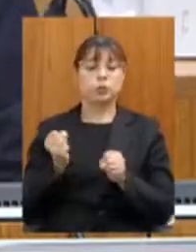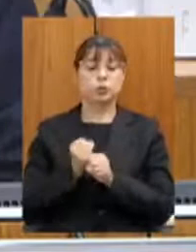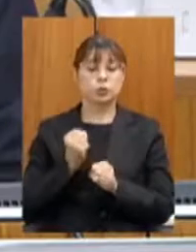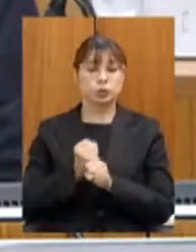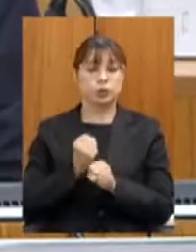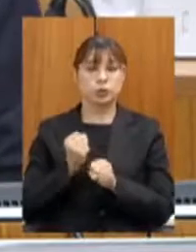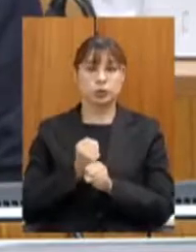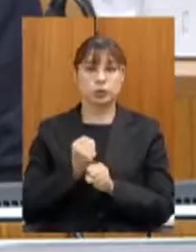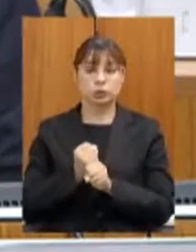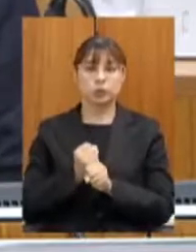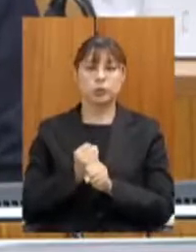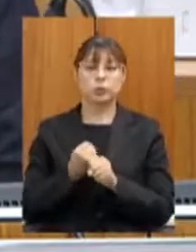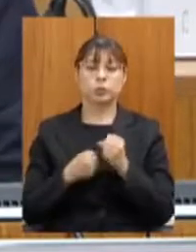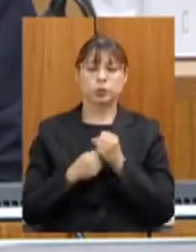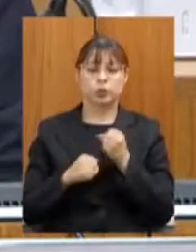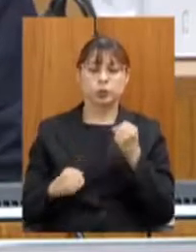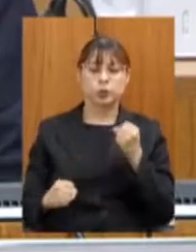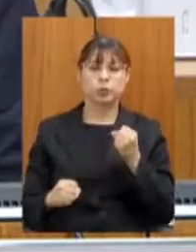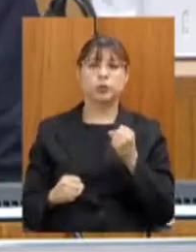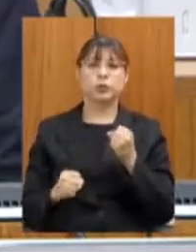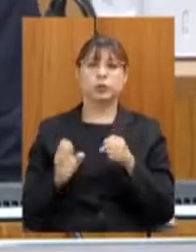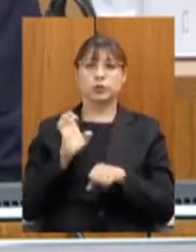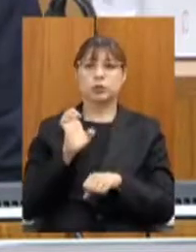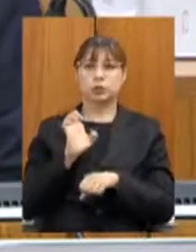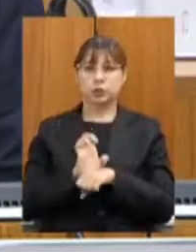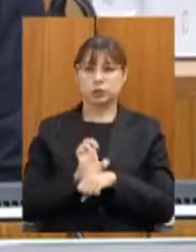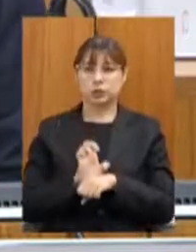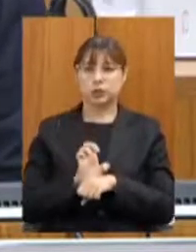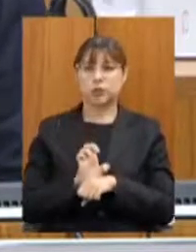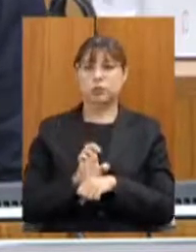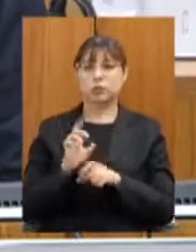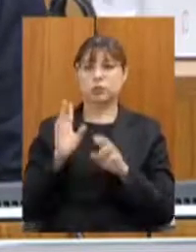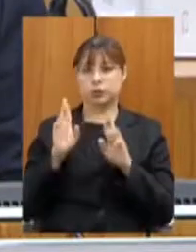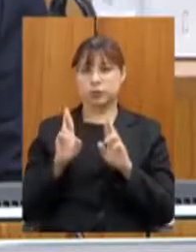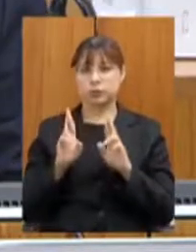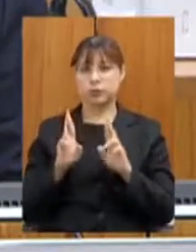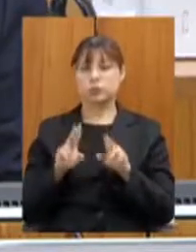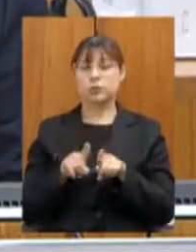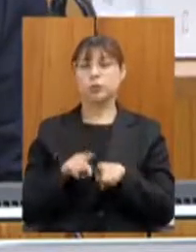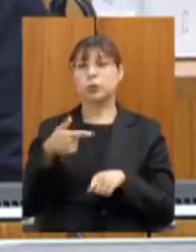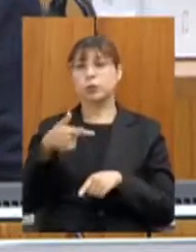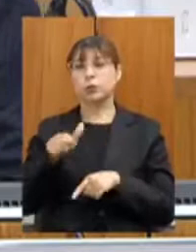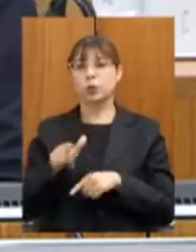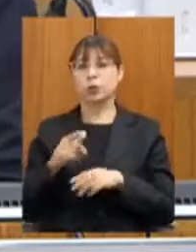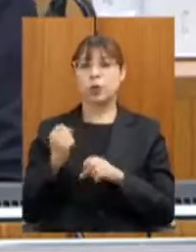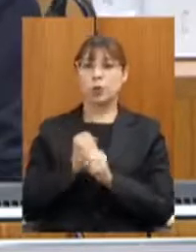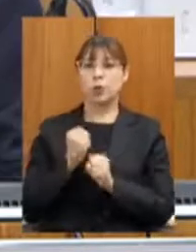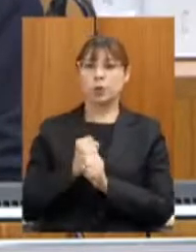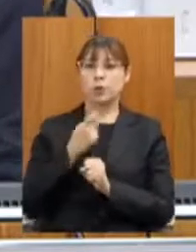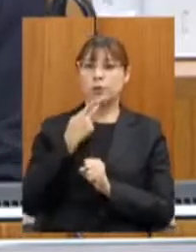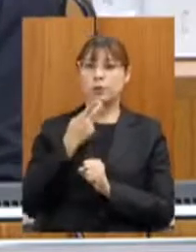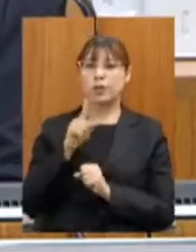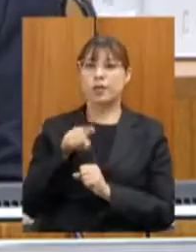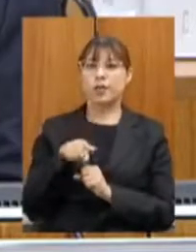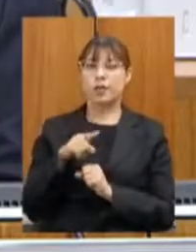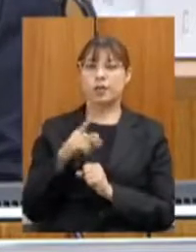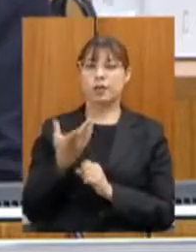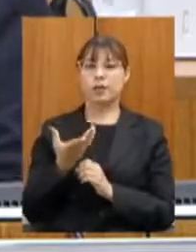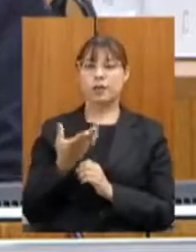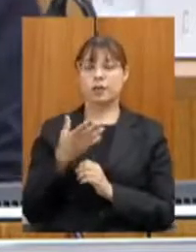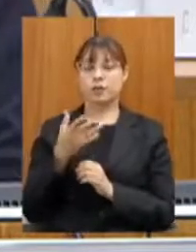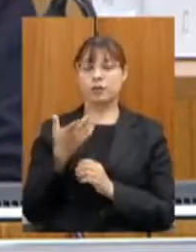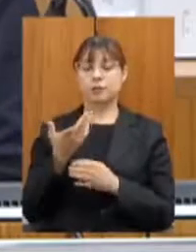grandes obras realizadas pelo Estado, incluindo aquelas obras, nós costumamos dizer, dos nossos clientes